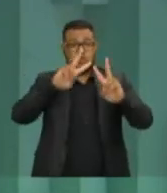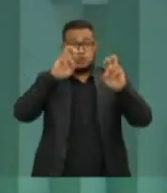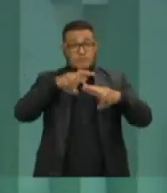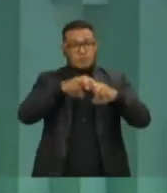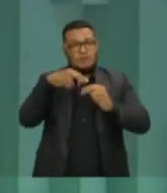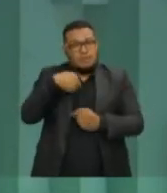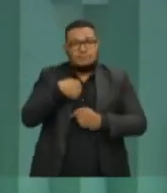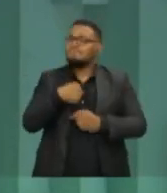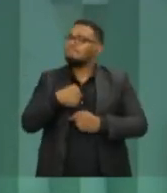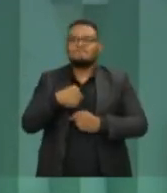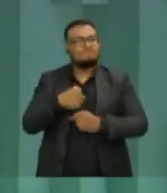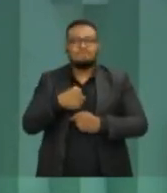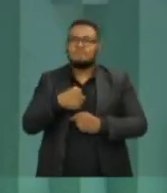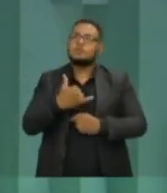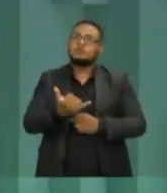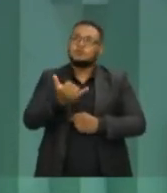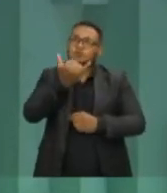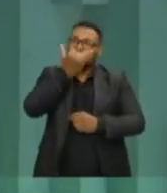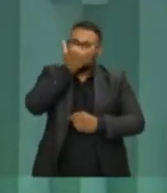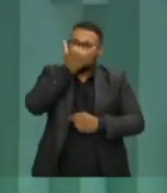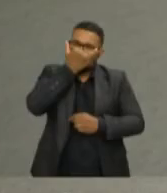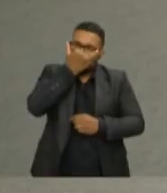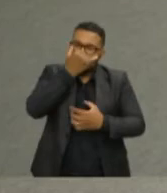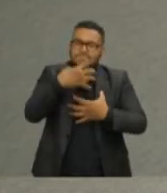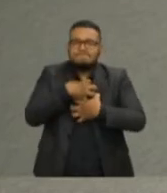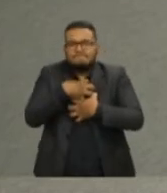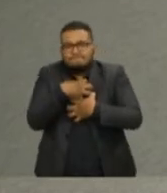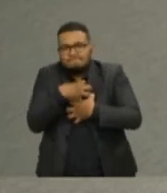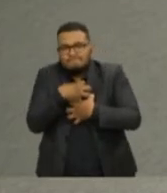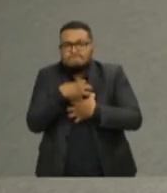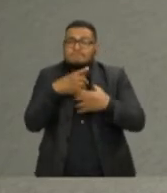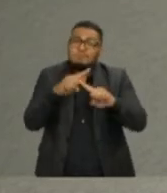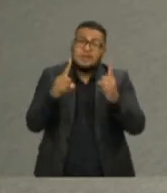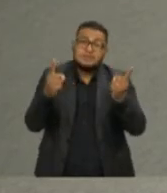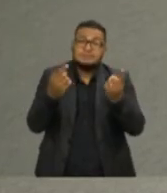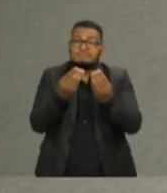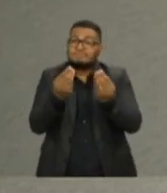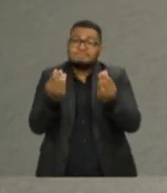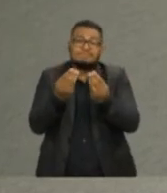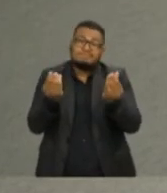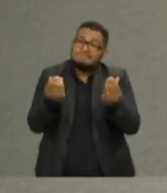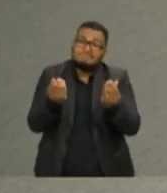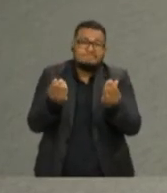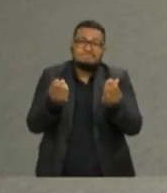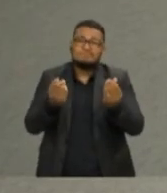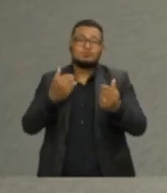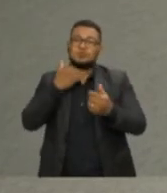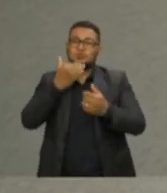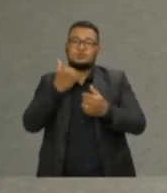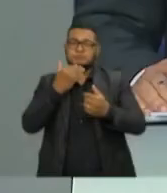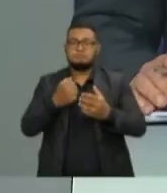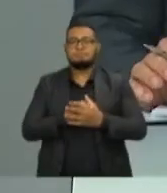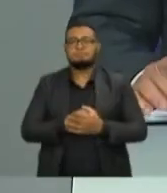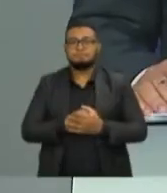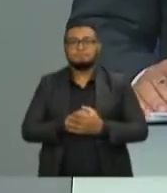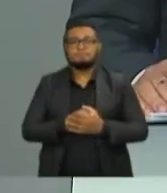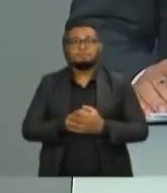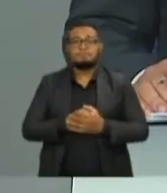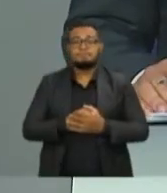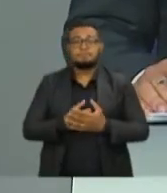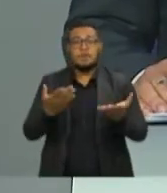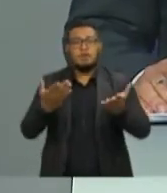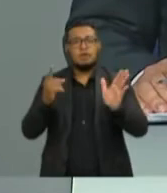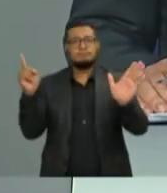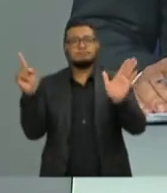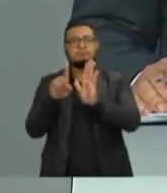triste, lamento pela minha história de vida, pelos meus filhos, mas infelizmente tenho que ouvir isso. Fechando o bloco, quem pergunta